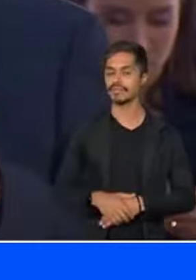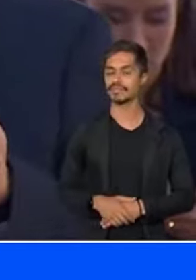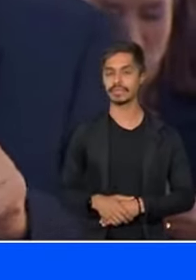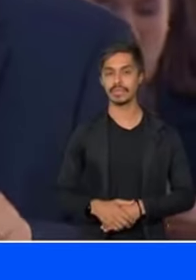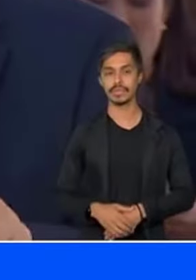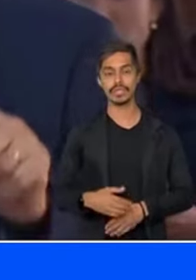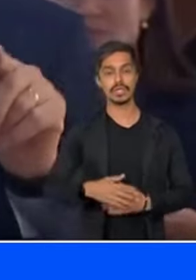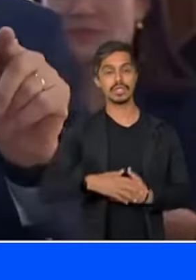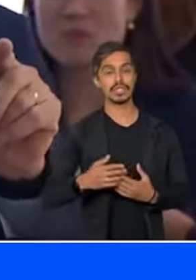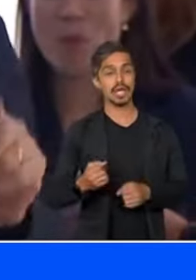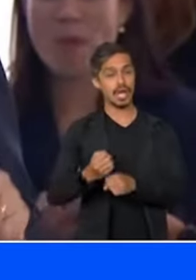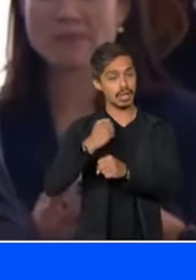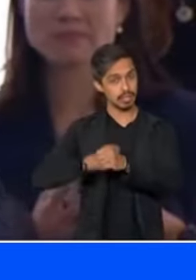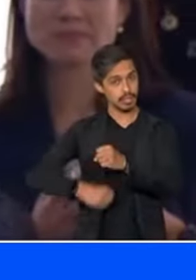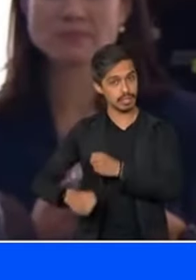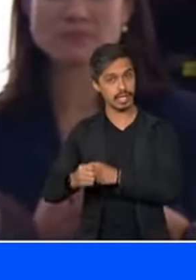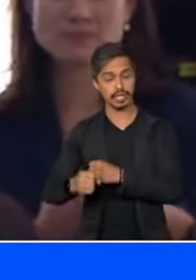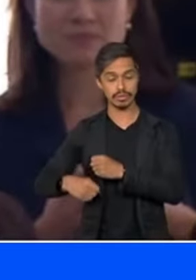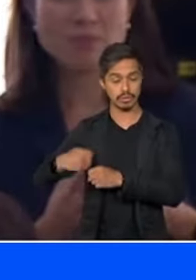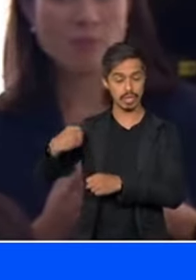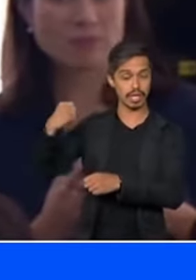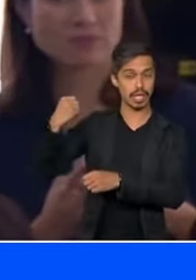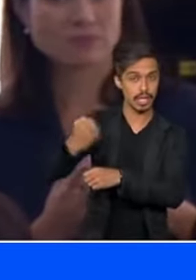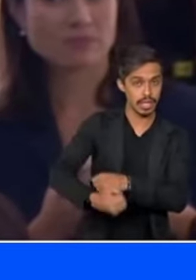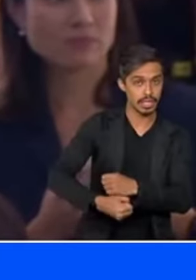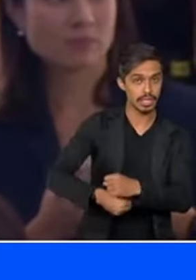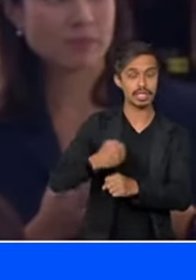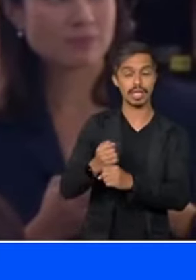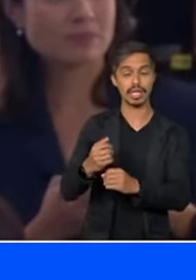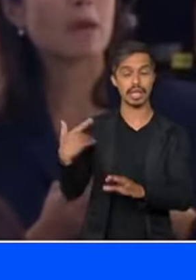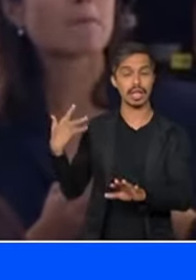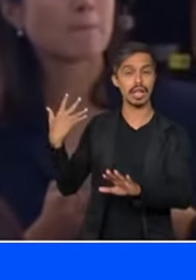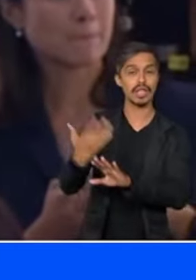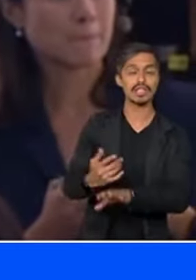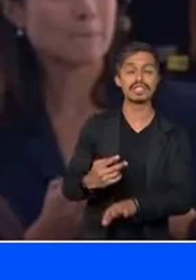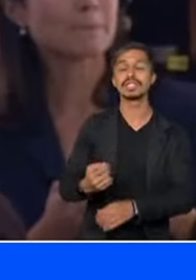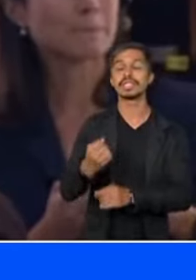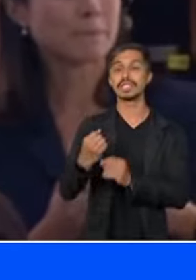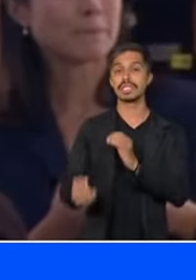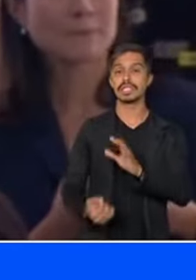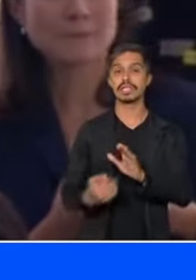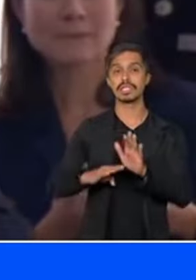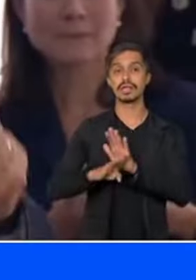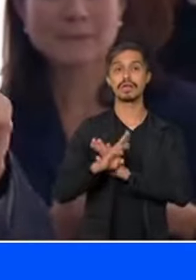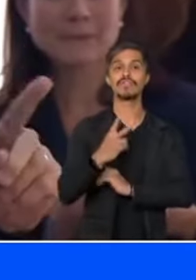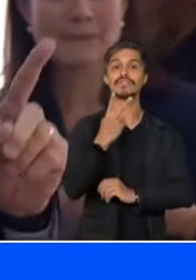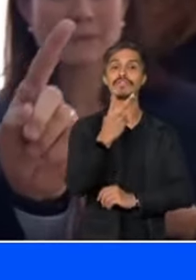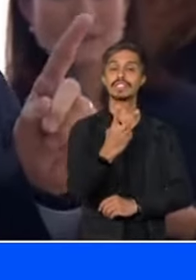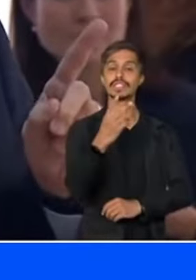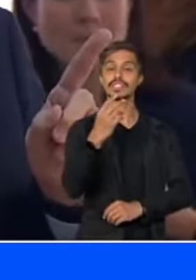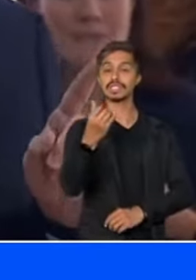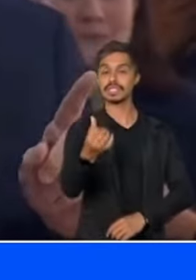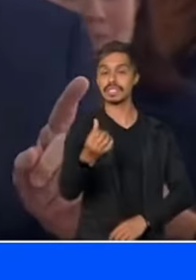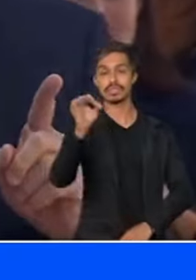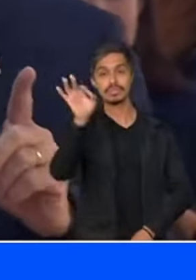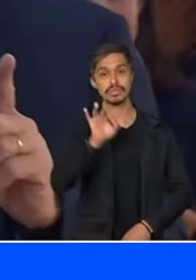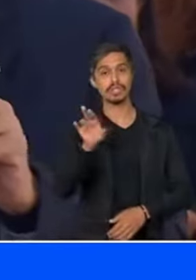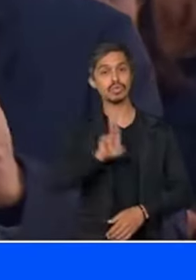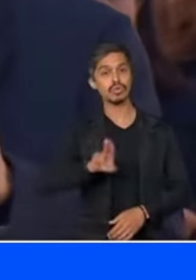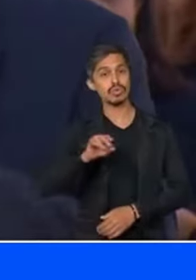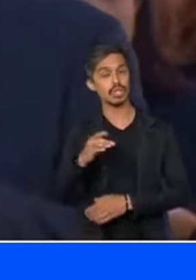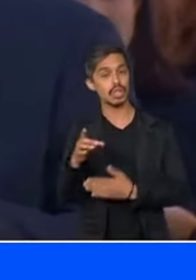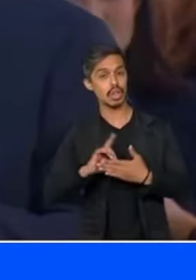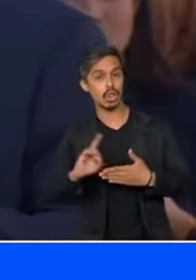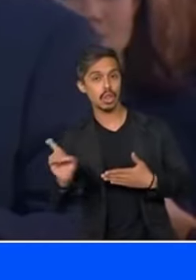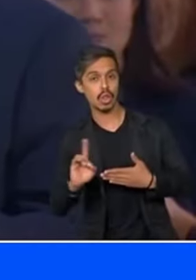Do ano passado para este ano Cresceu 26% em dólar E aí onde é o semiárido? É